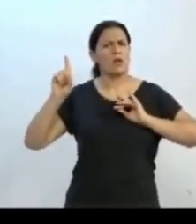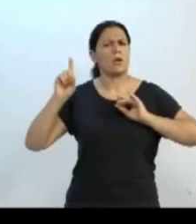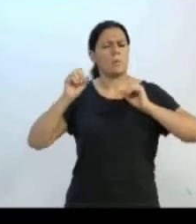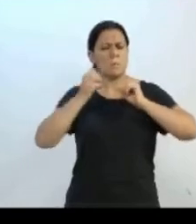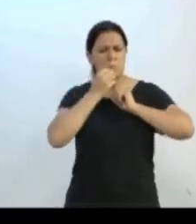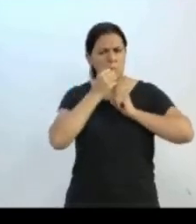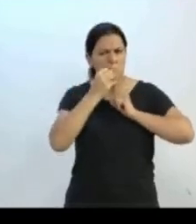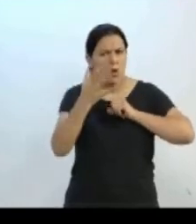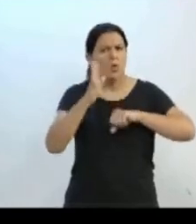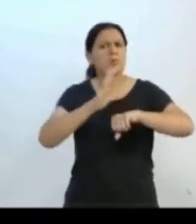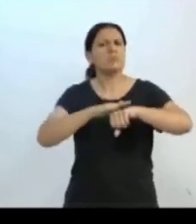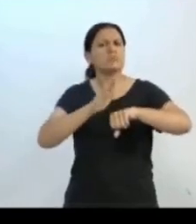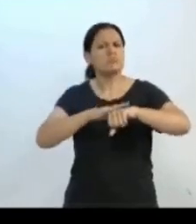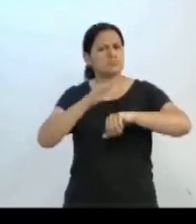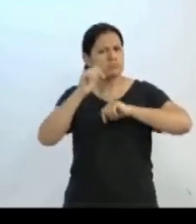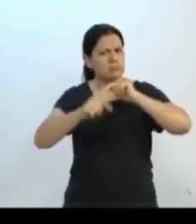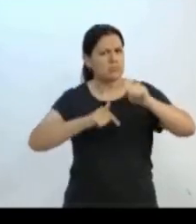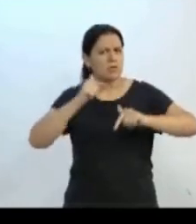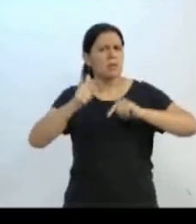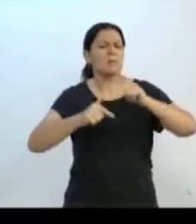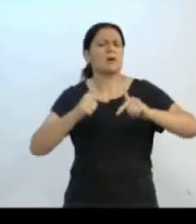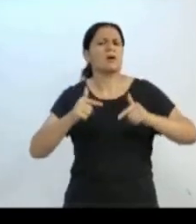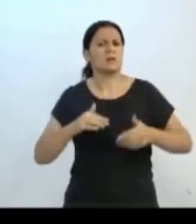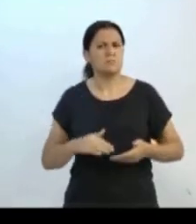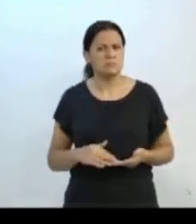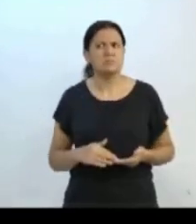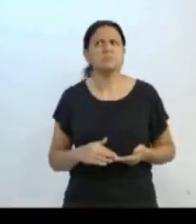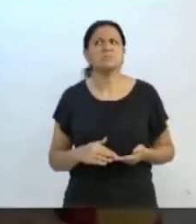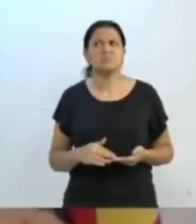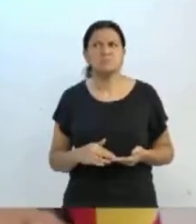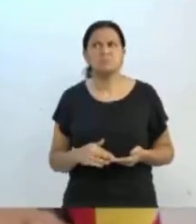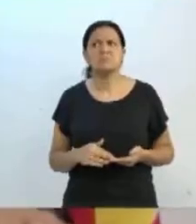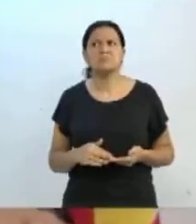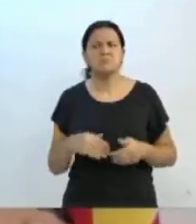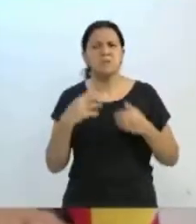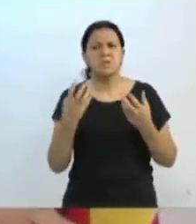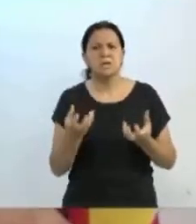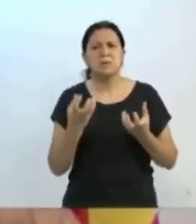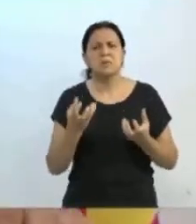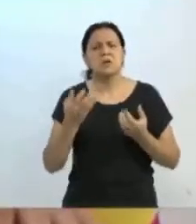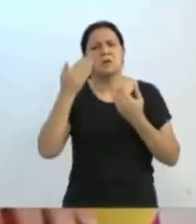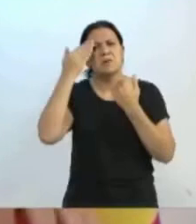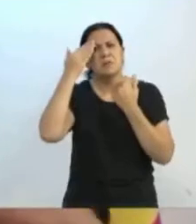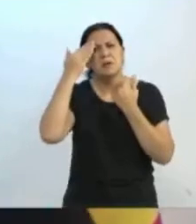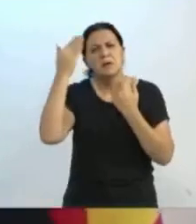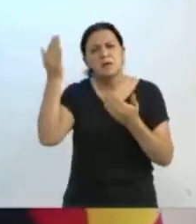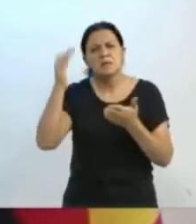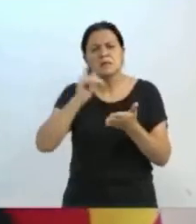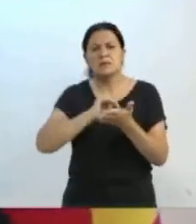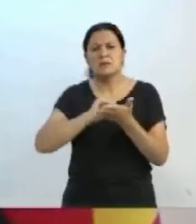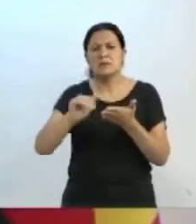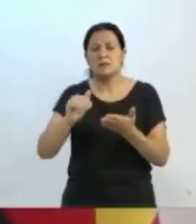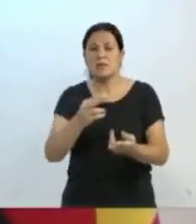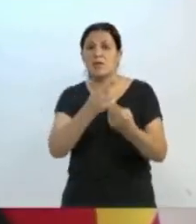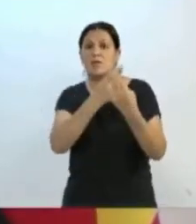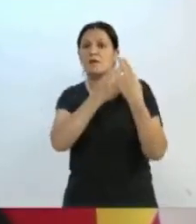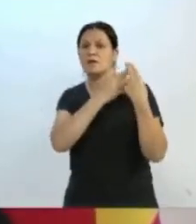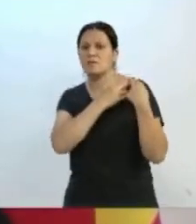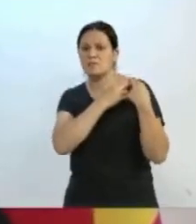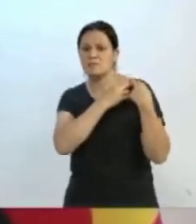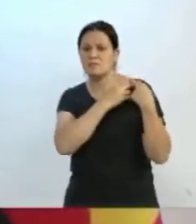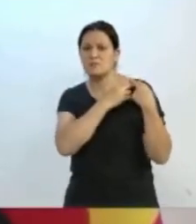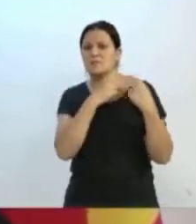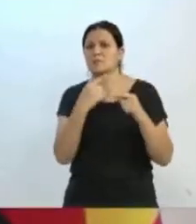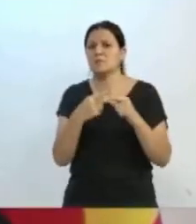feito essa obra. Quero aqui agradecer as secretarias responsáveis, porque nesses